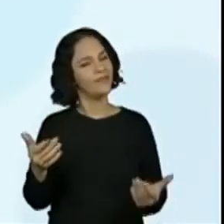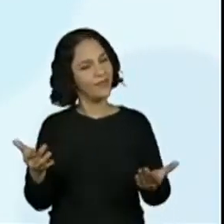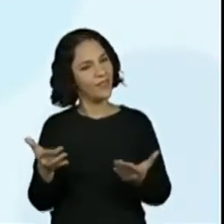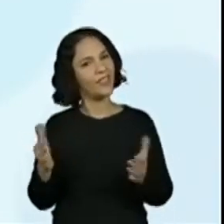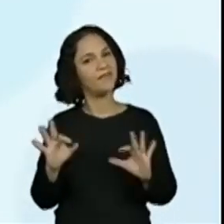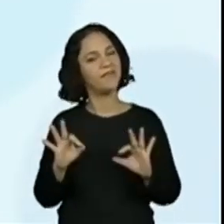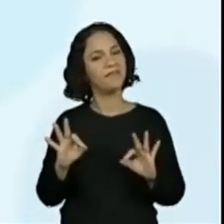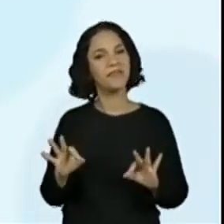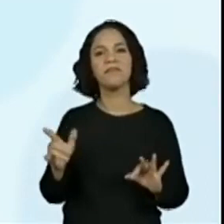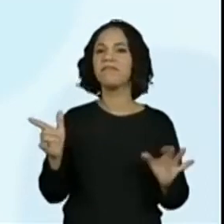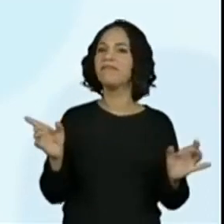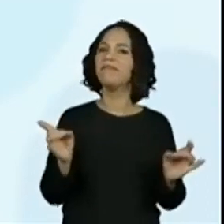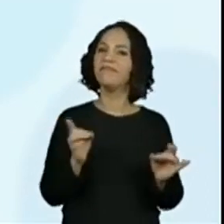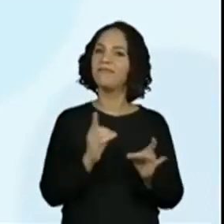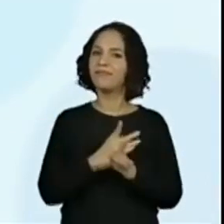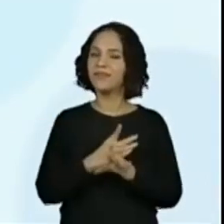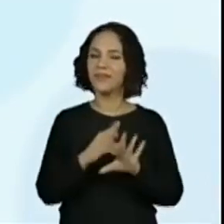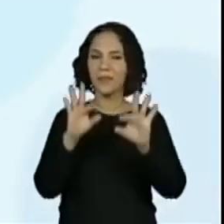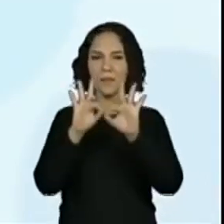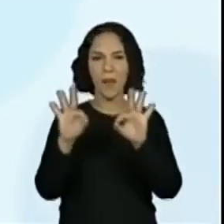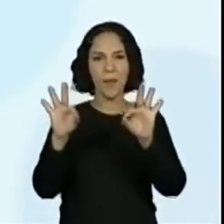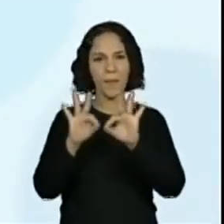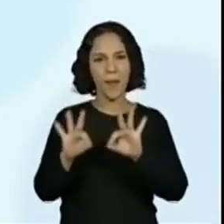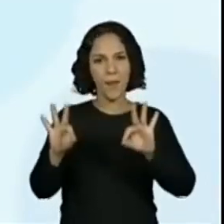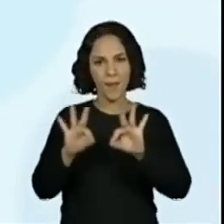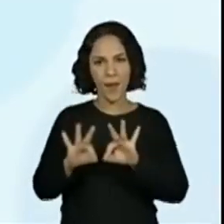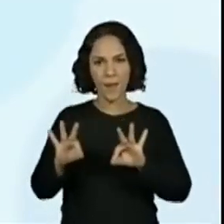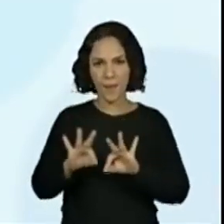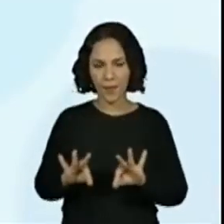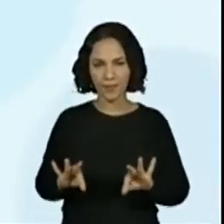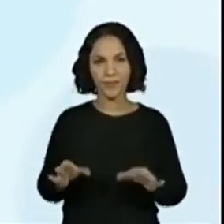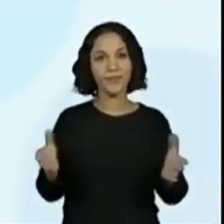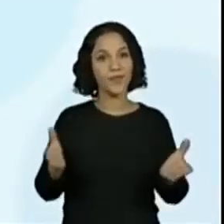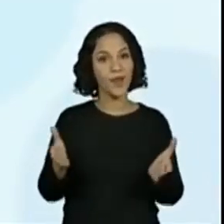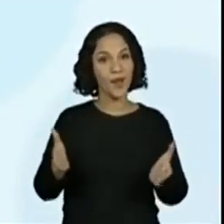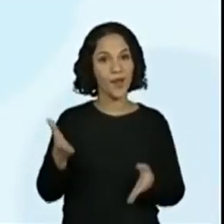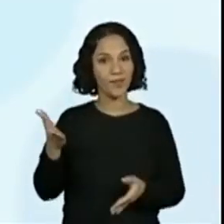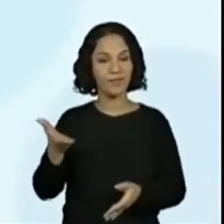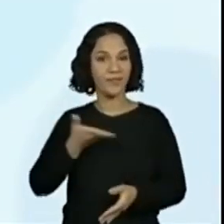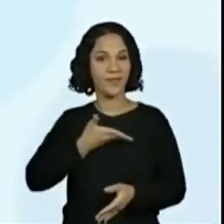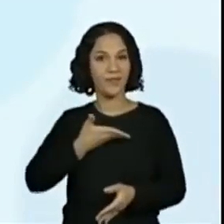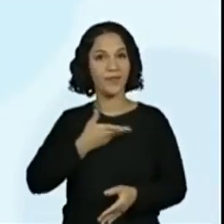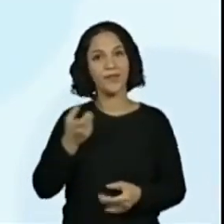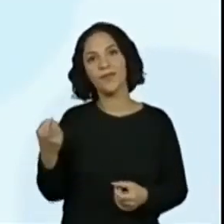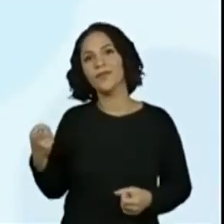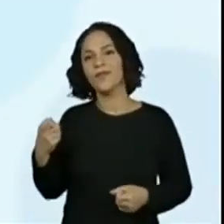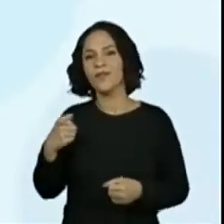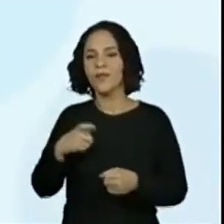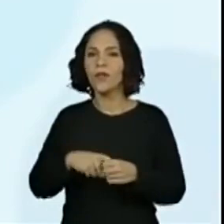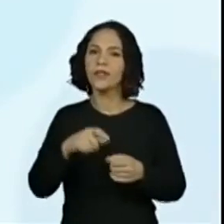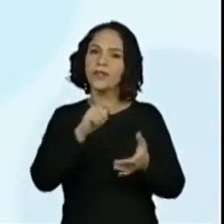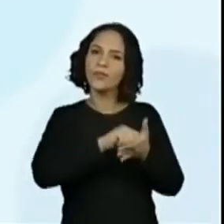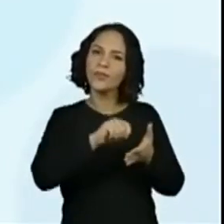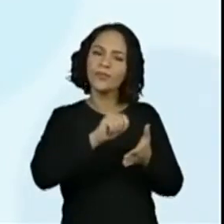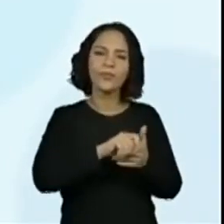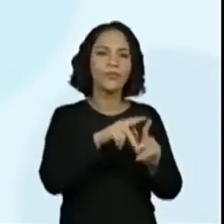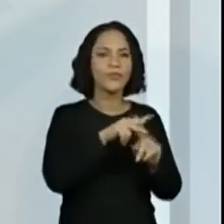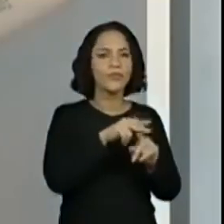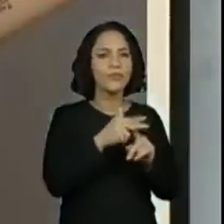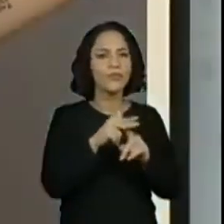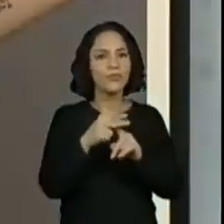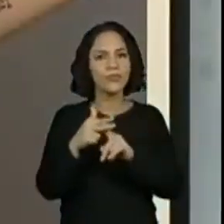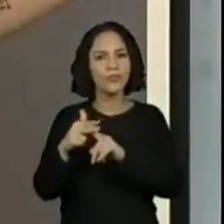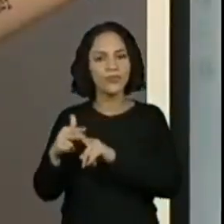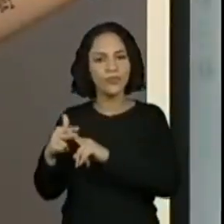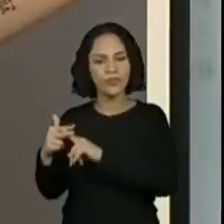E conseguimos terminar. Olha só. Vamos pedir para o nosso amiguinho lá. Volta a olhar a sua escrita que é muito importante. Crianças como